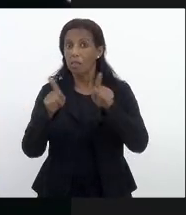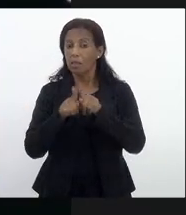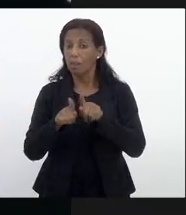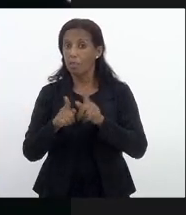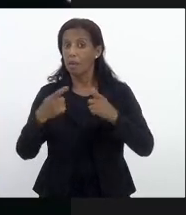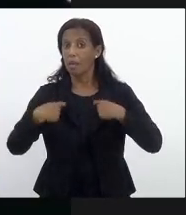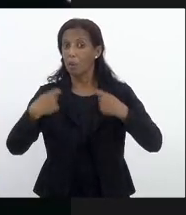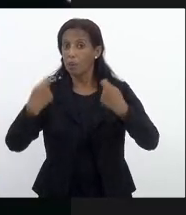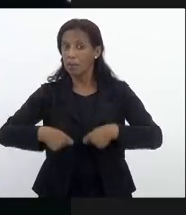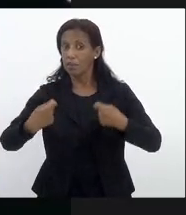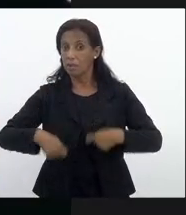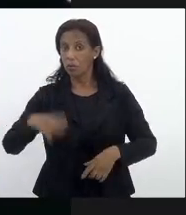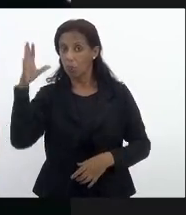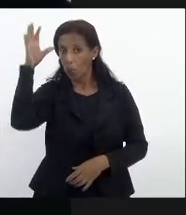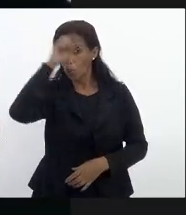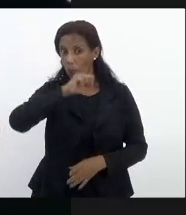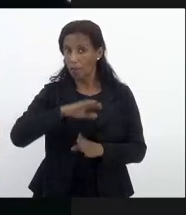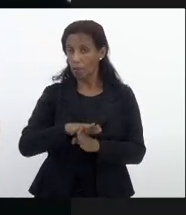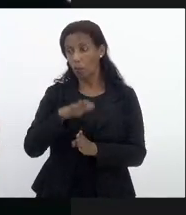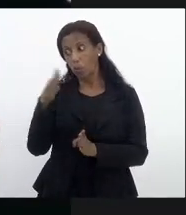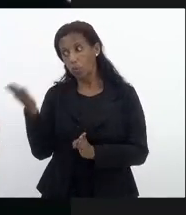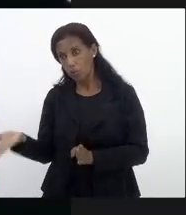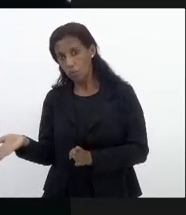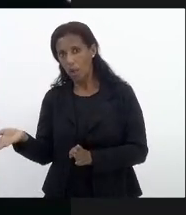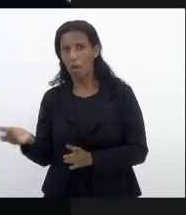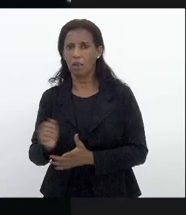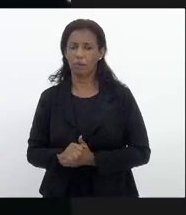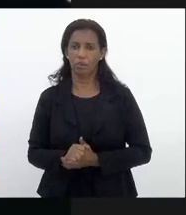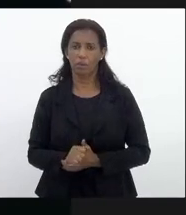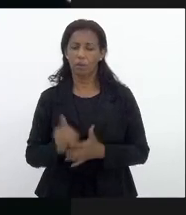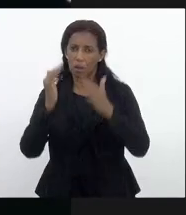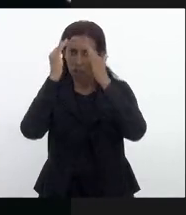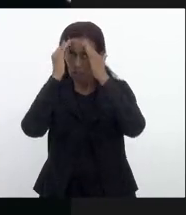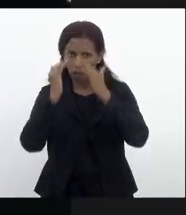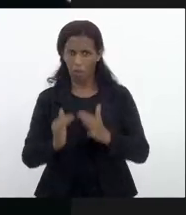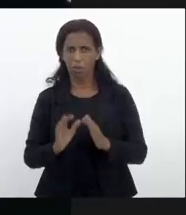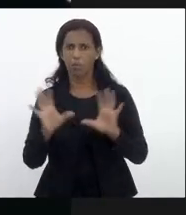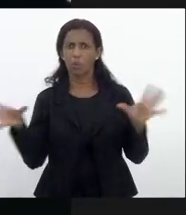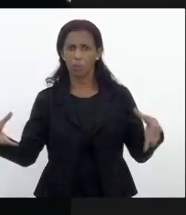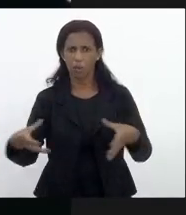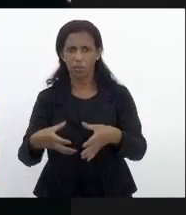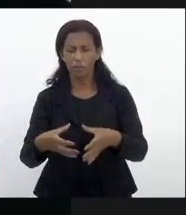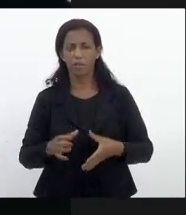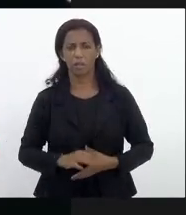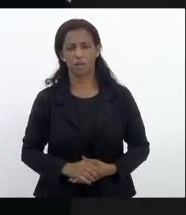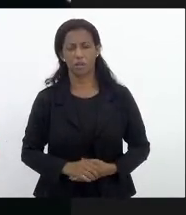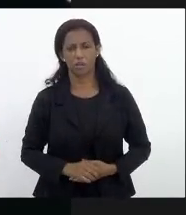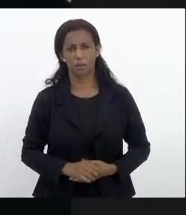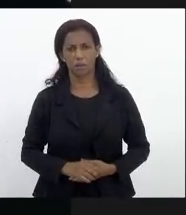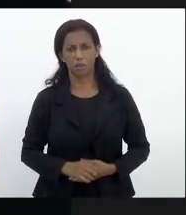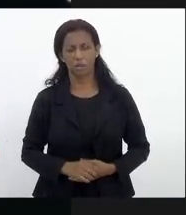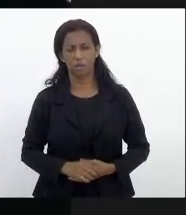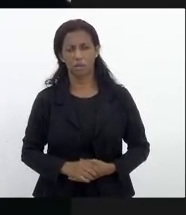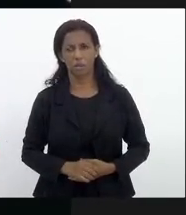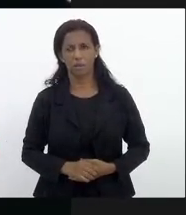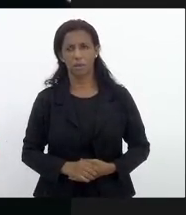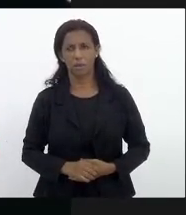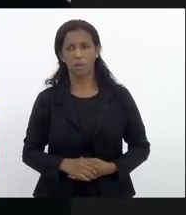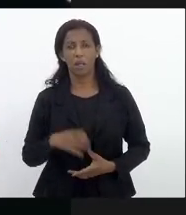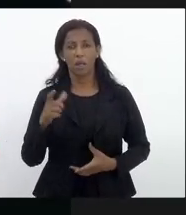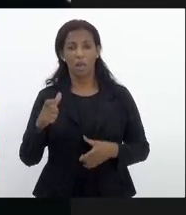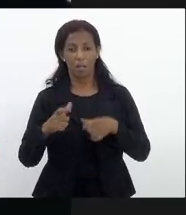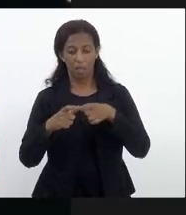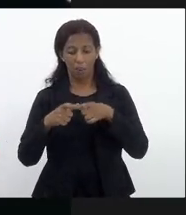preciso compreender a outra vertente que defende o respeito à coletividade e a probabilidade é que o